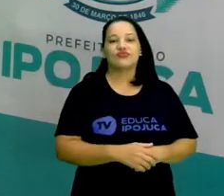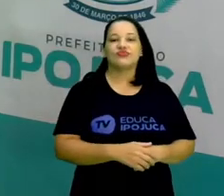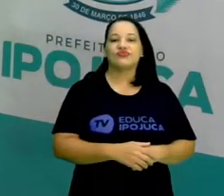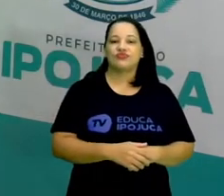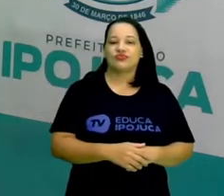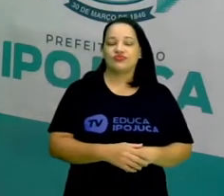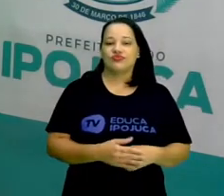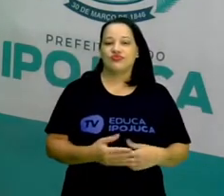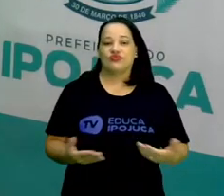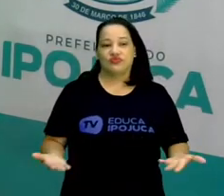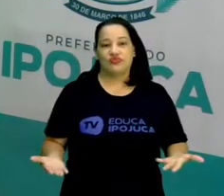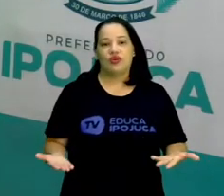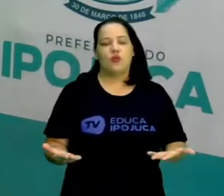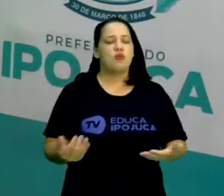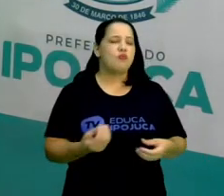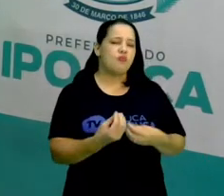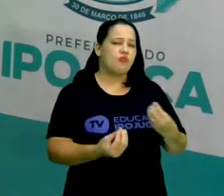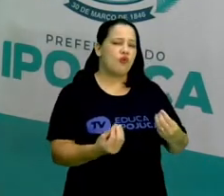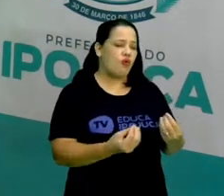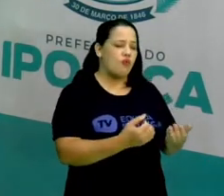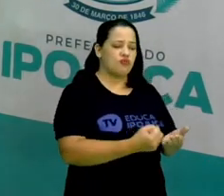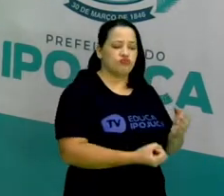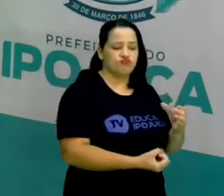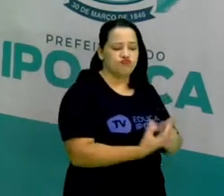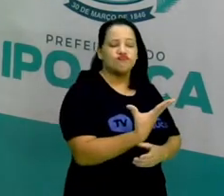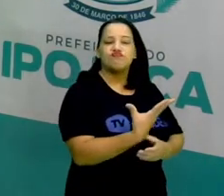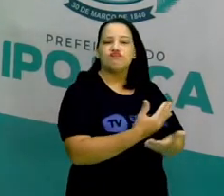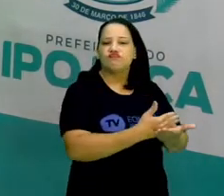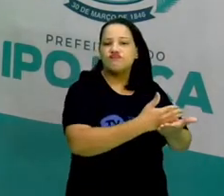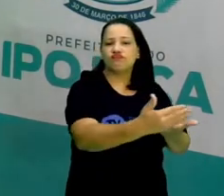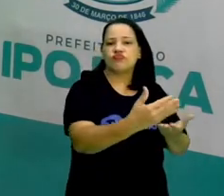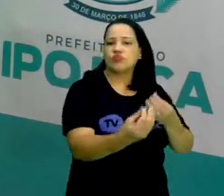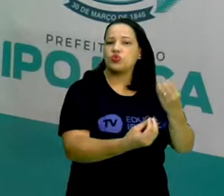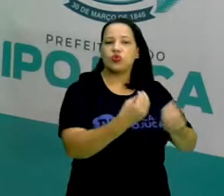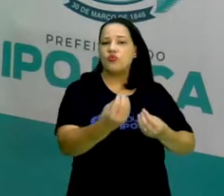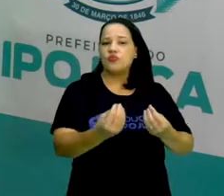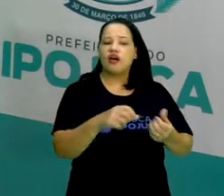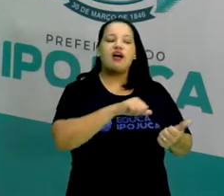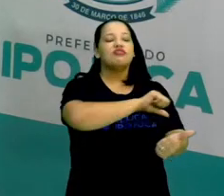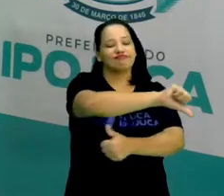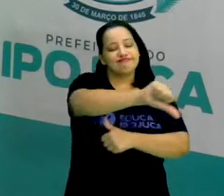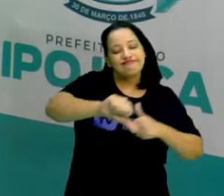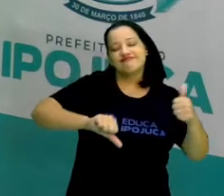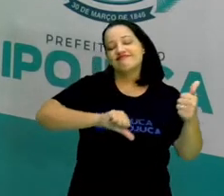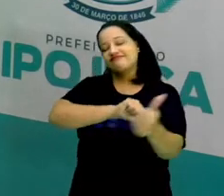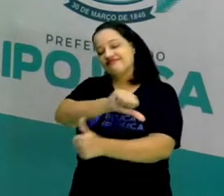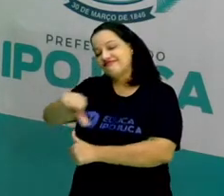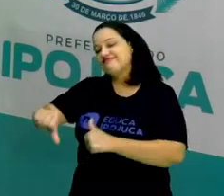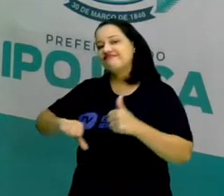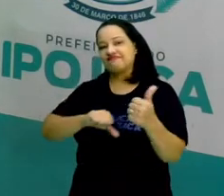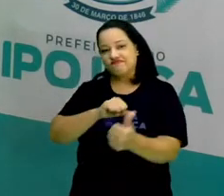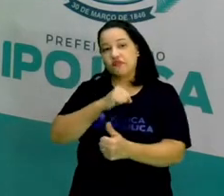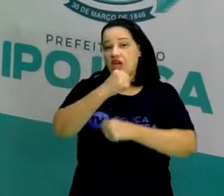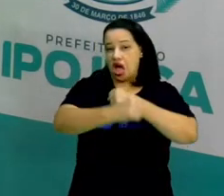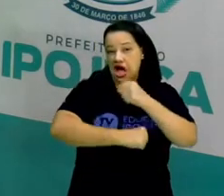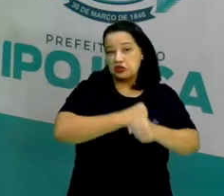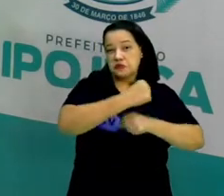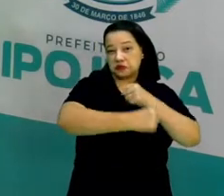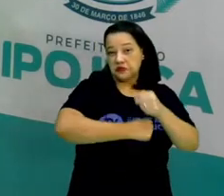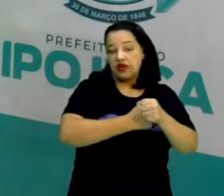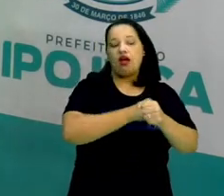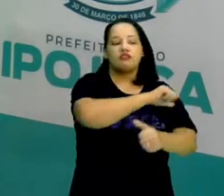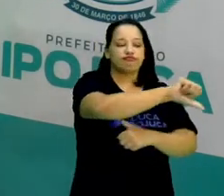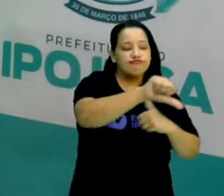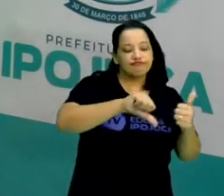como surgiu? A cidade do Ipojuca foi se transformando ao longo dos anos. Como